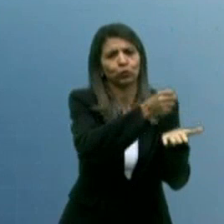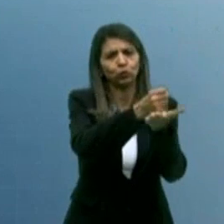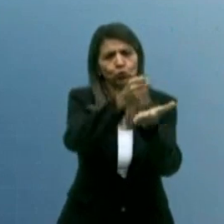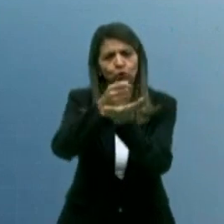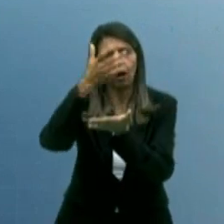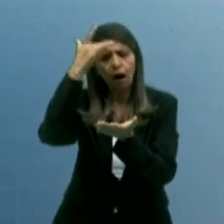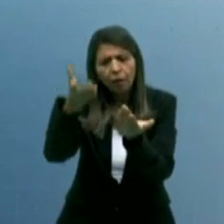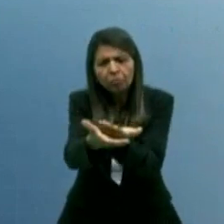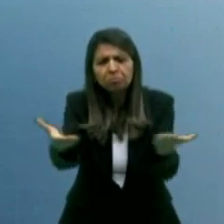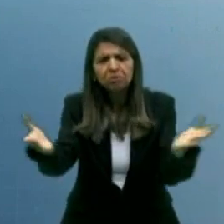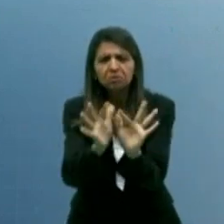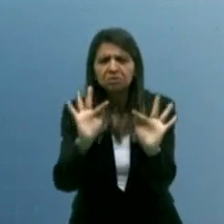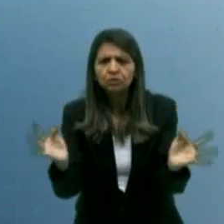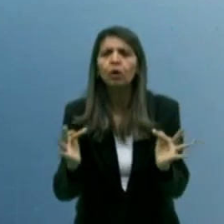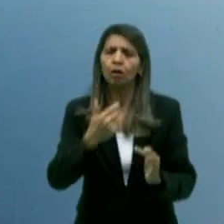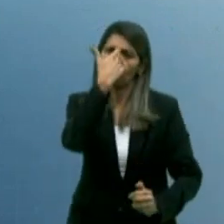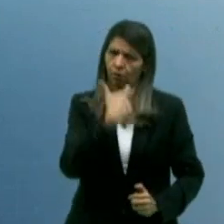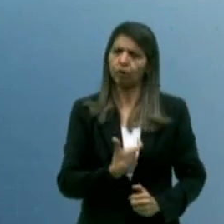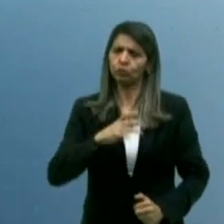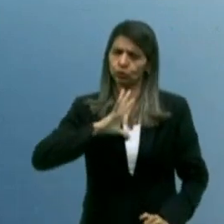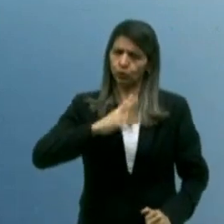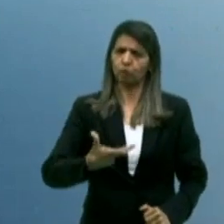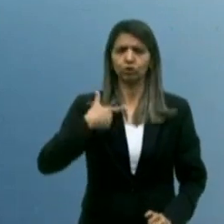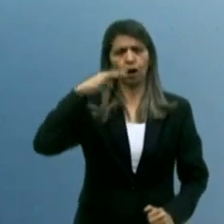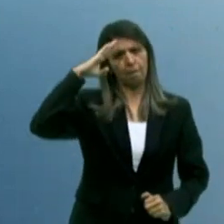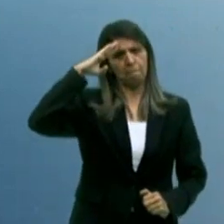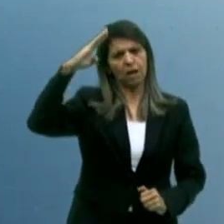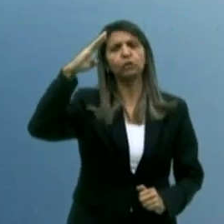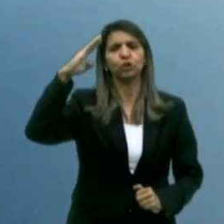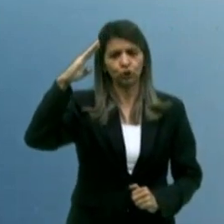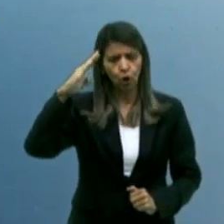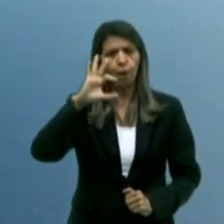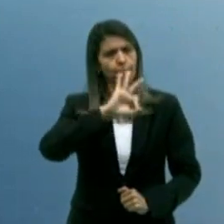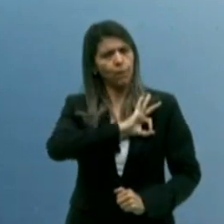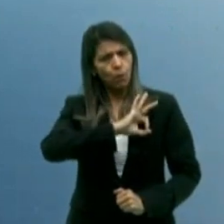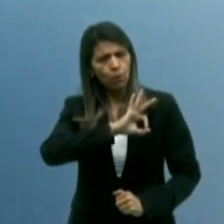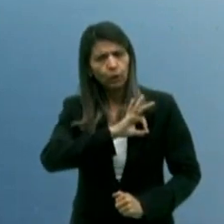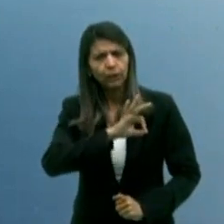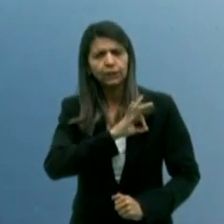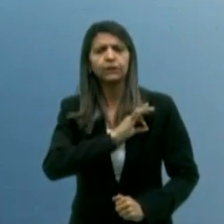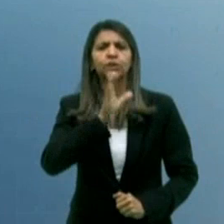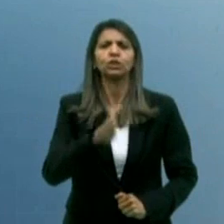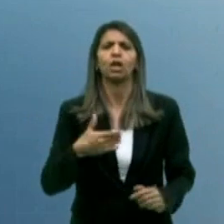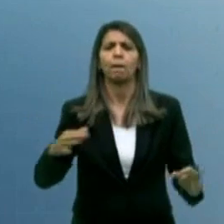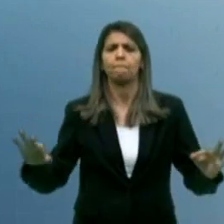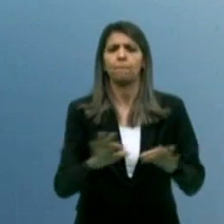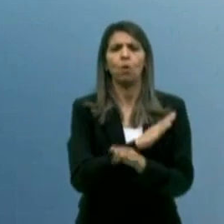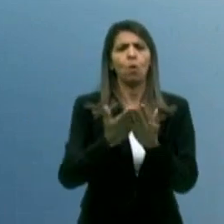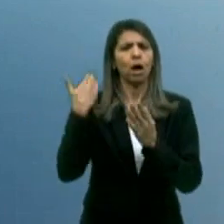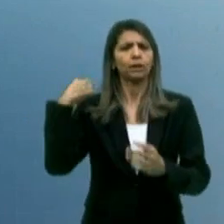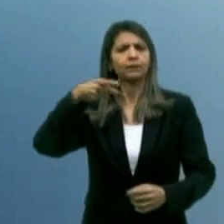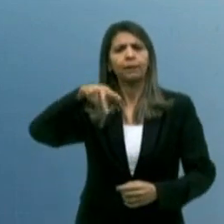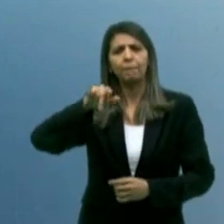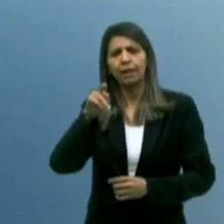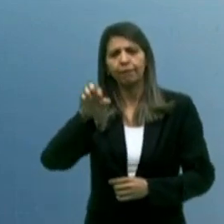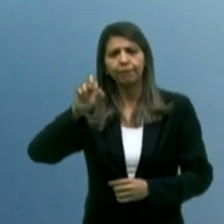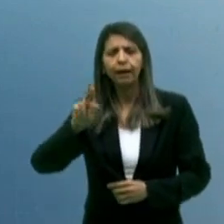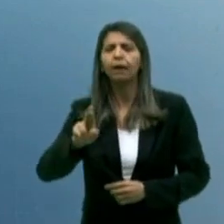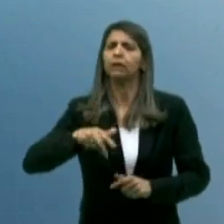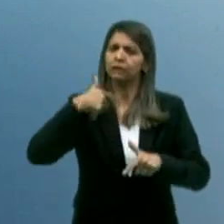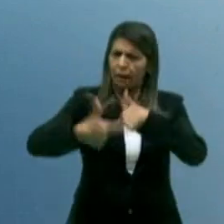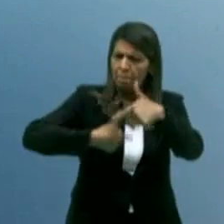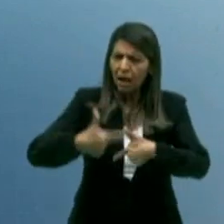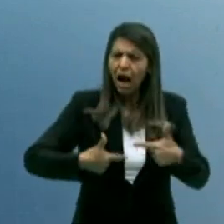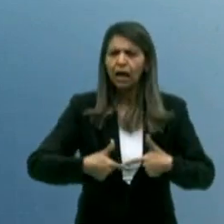de atitude. Eu fui major da polícia. Eu sou major reformado. Eu fui policial militar. Eu sou homem de guerra, de batalha.